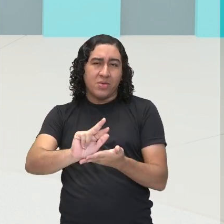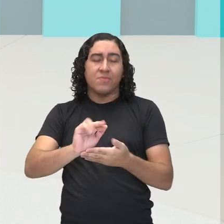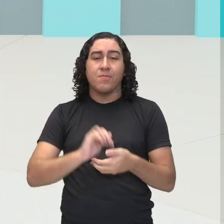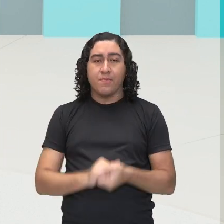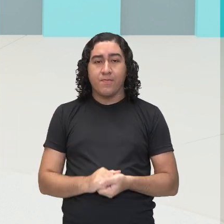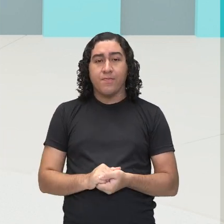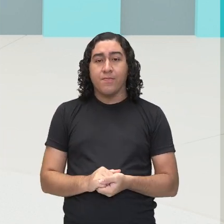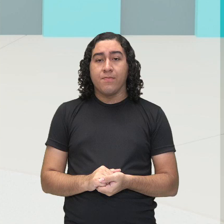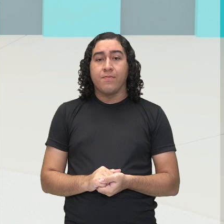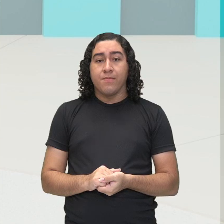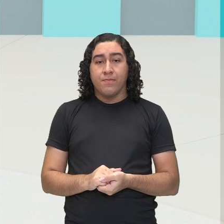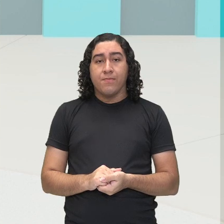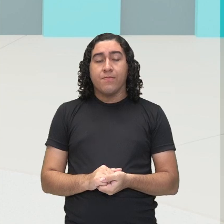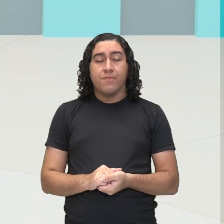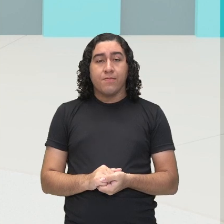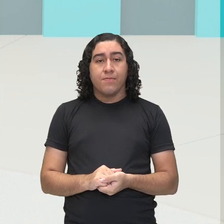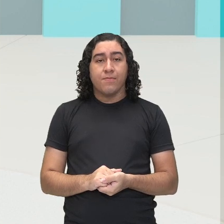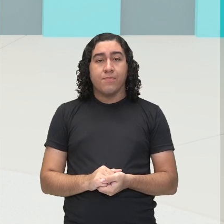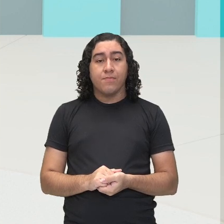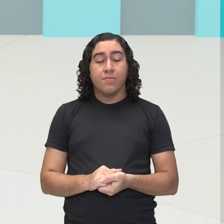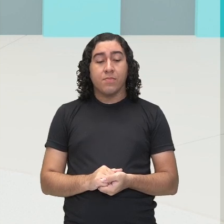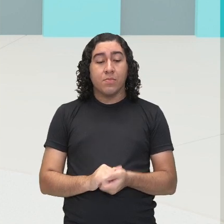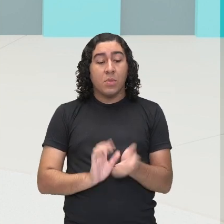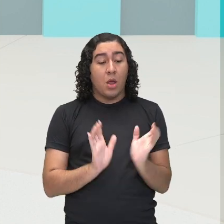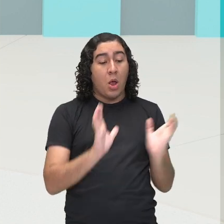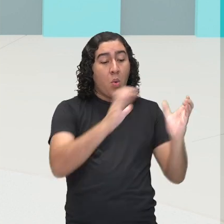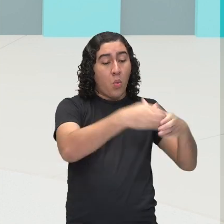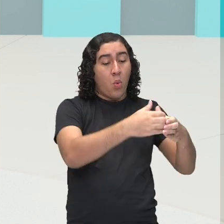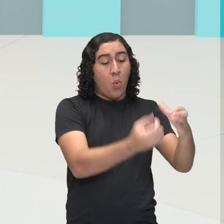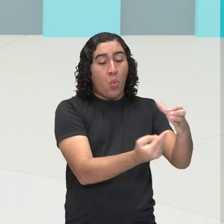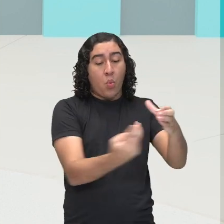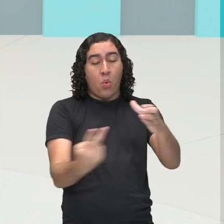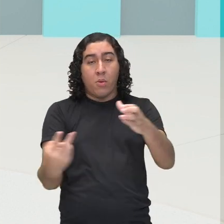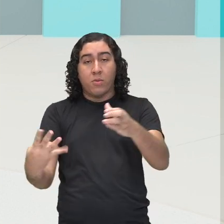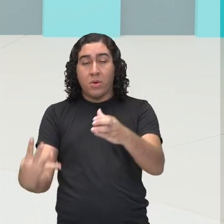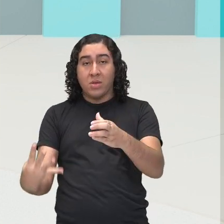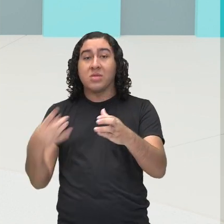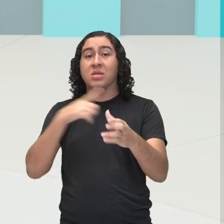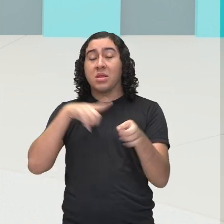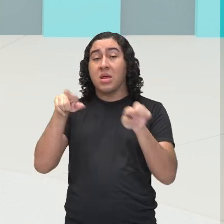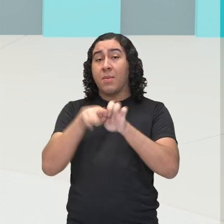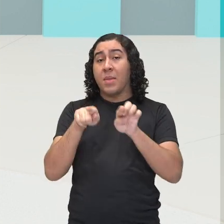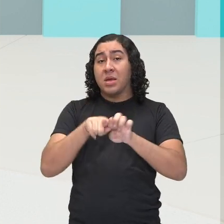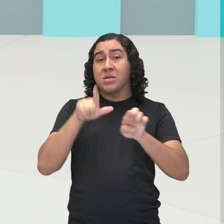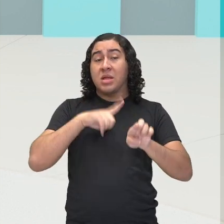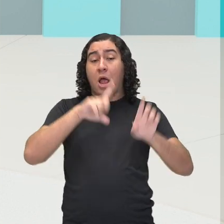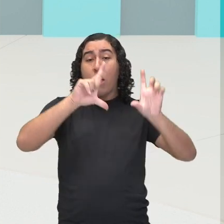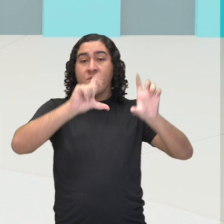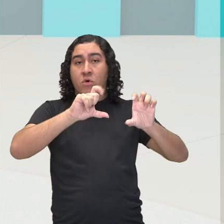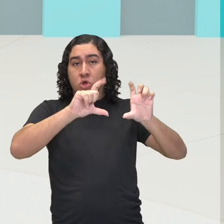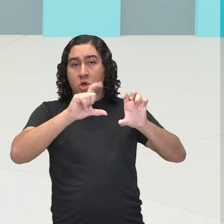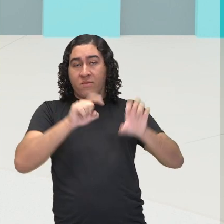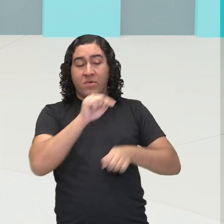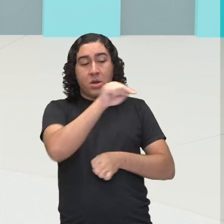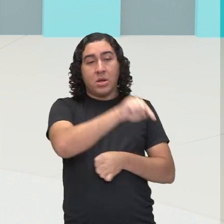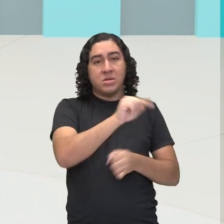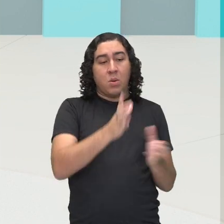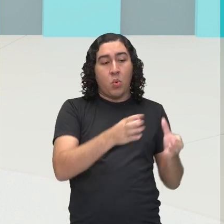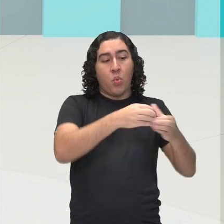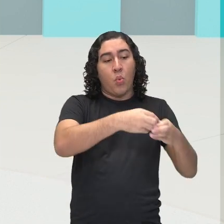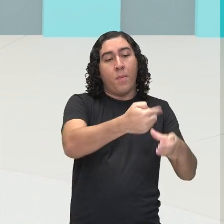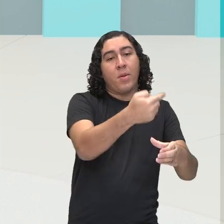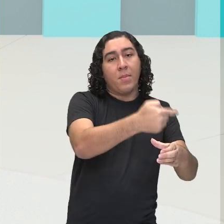dessas quatro linguagens, existe também a fotografia, que pode estar lá nas artes visuais.